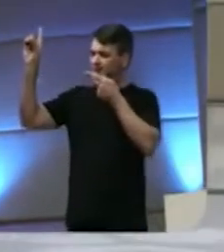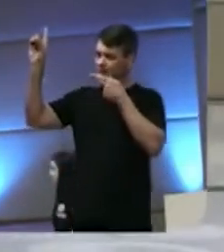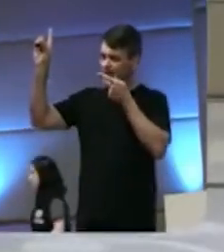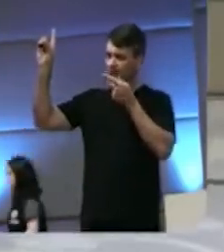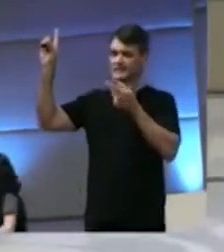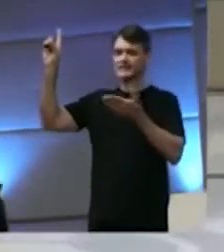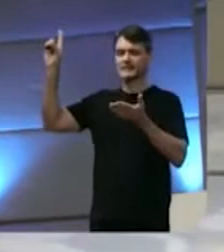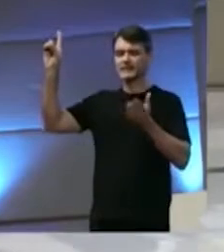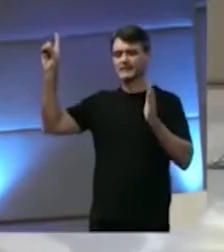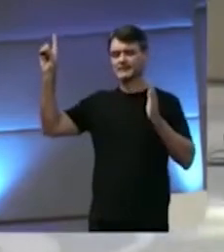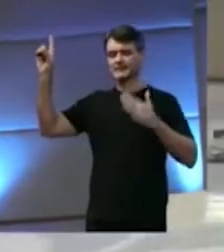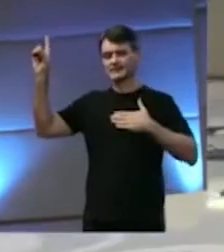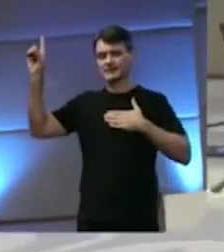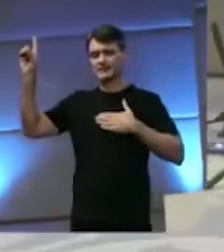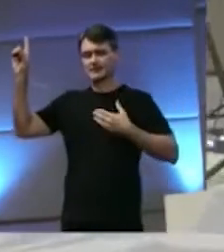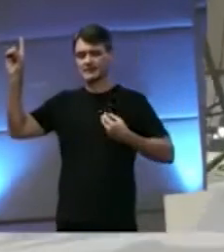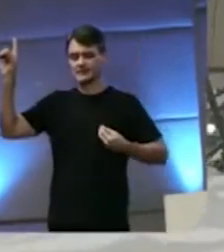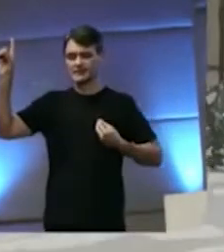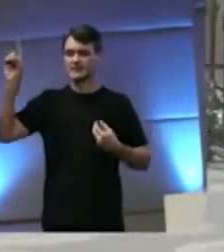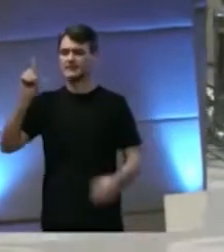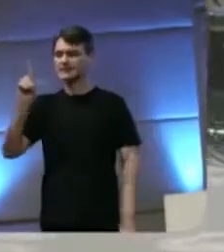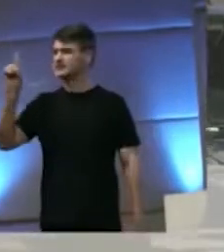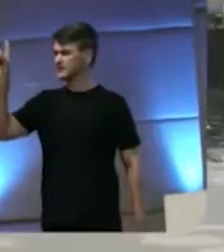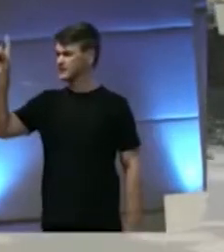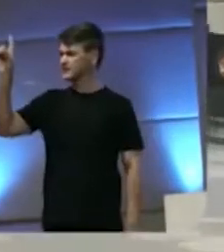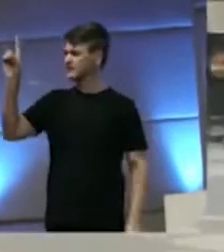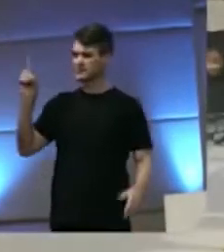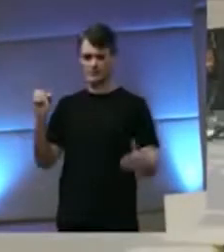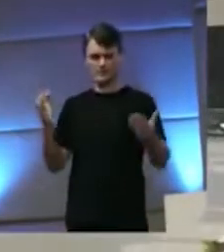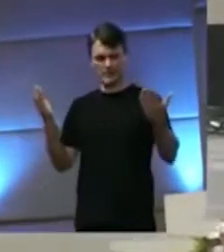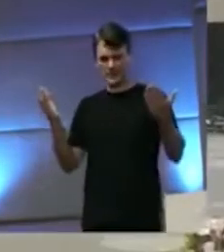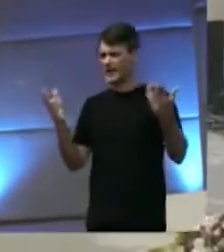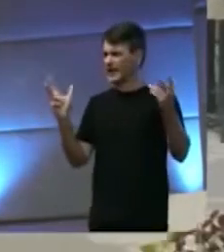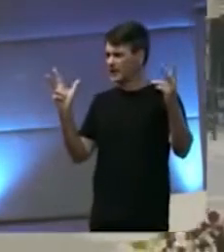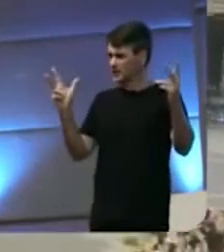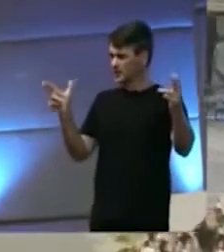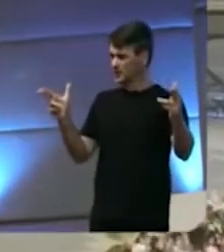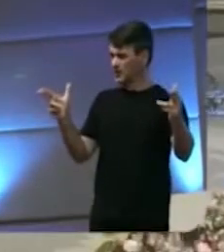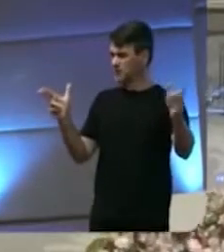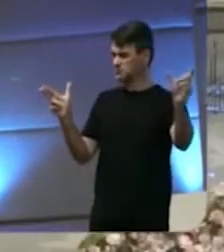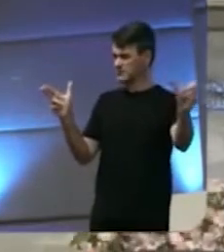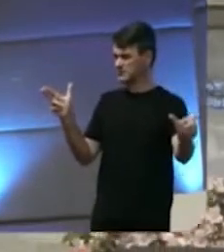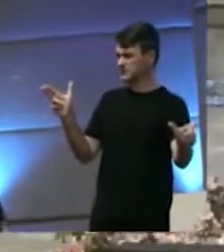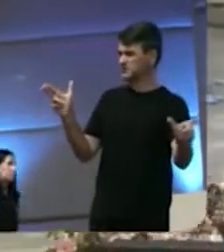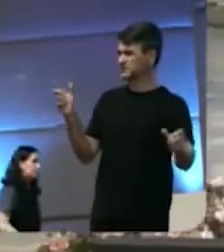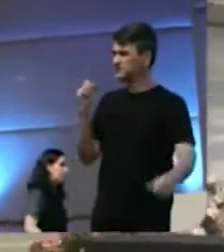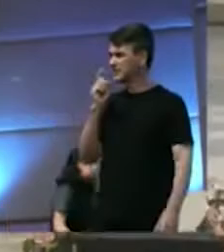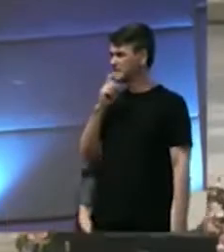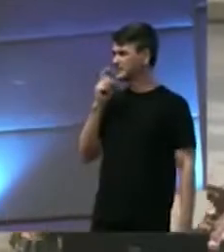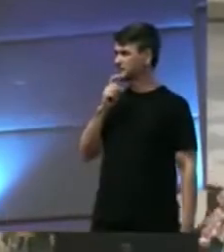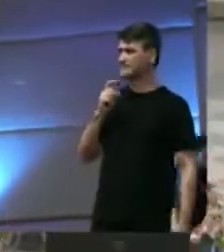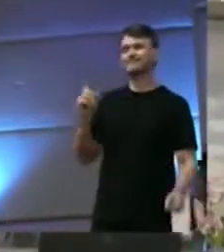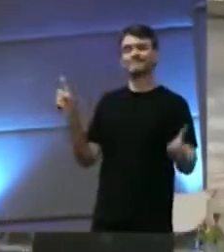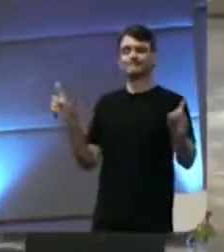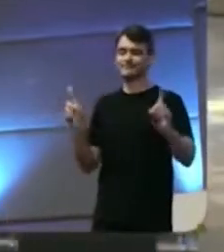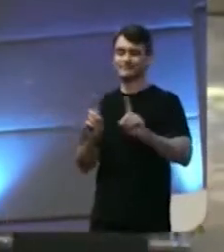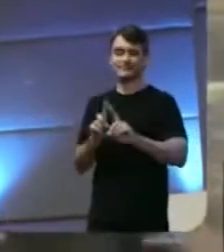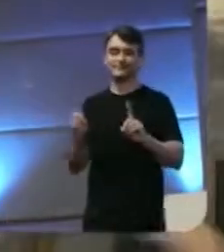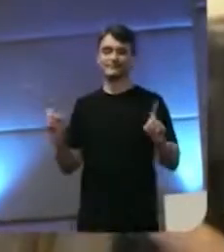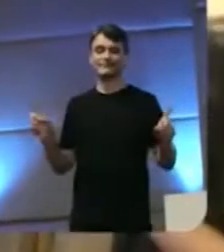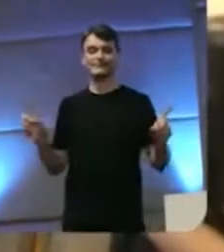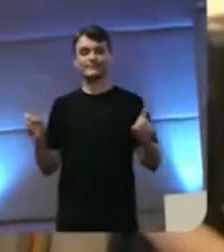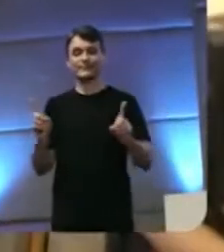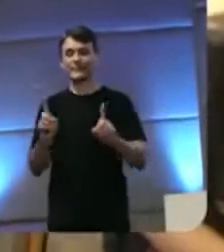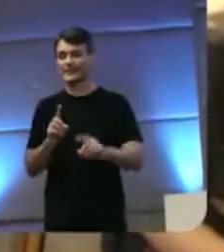promessas, Deus que não é homem pra mentir